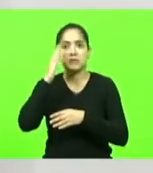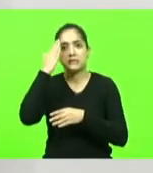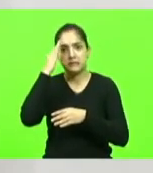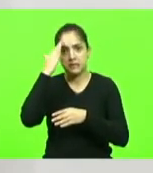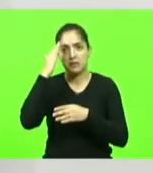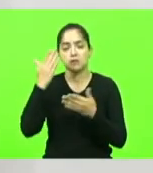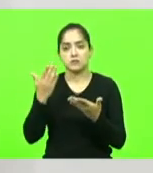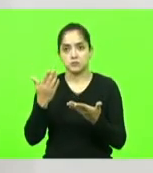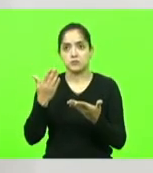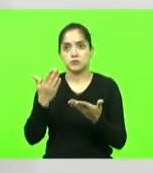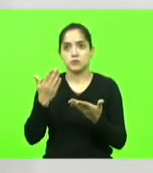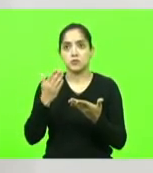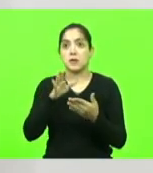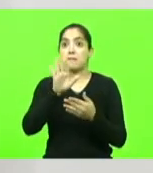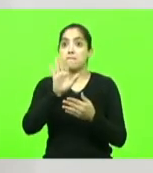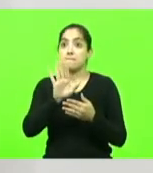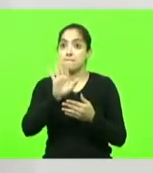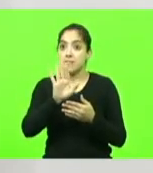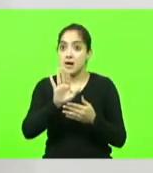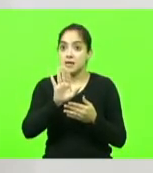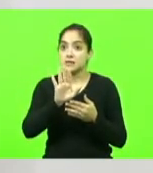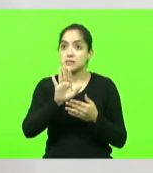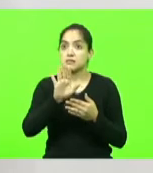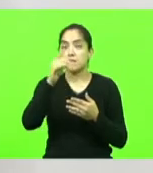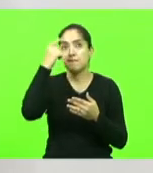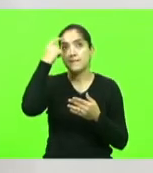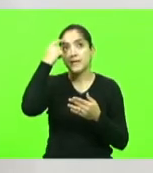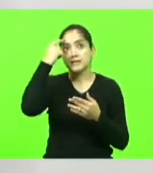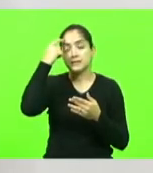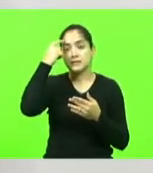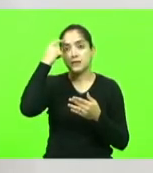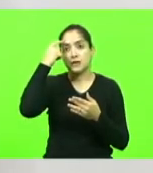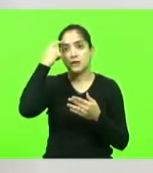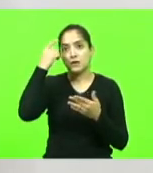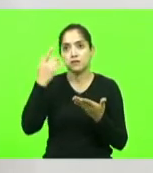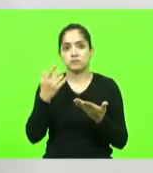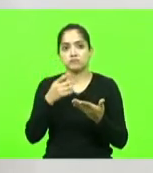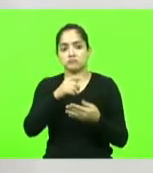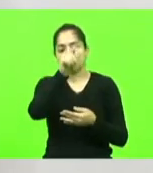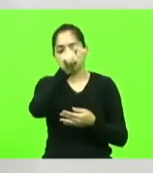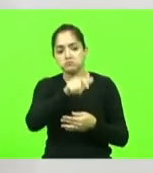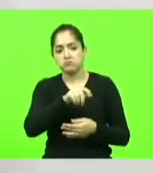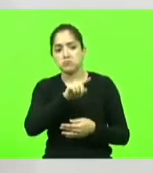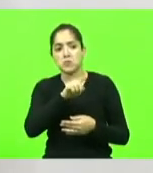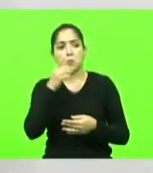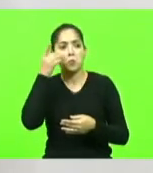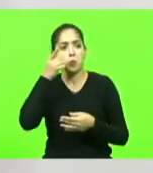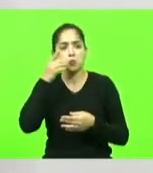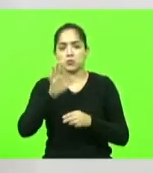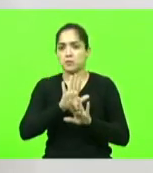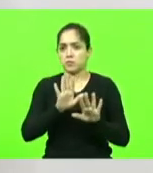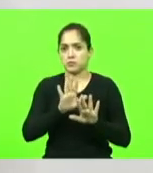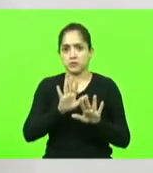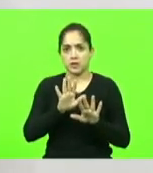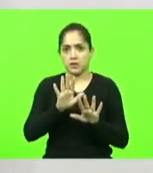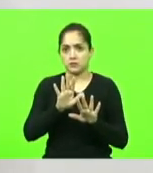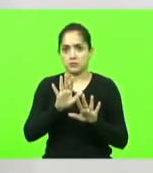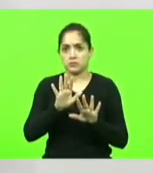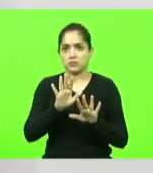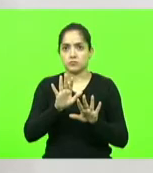mas no mínimo é de se pensar que ele não é mais deputado, não tem foro privilegiado